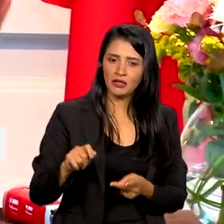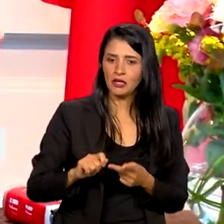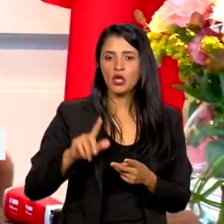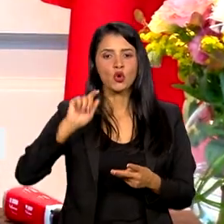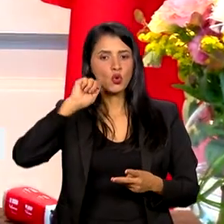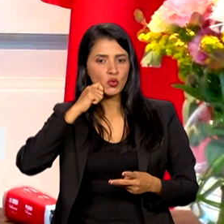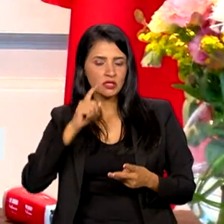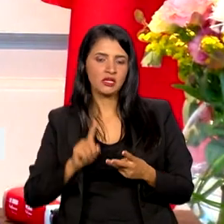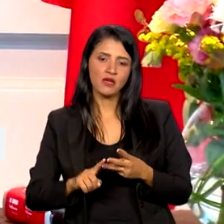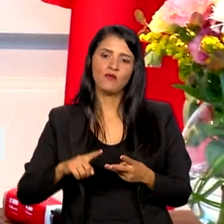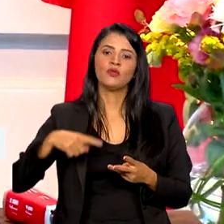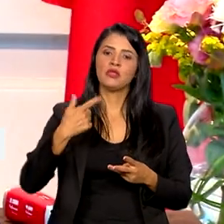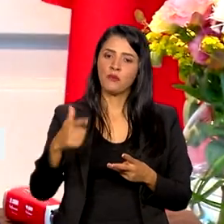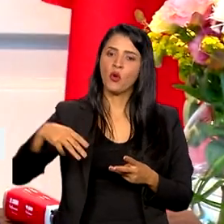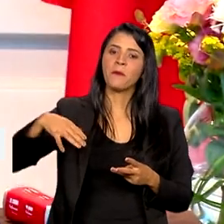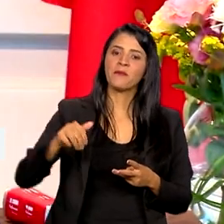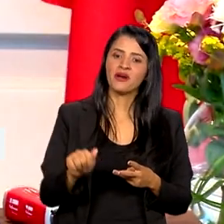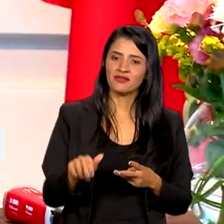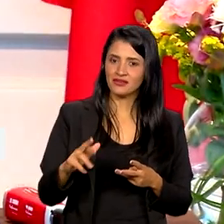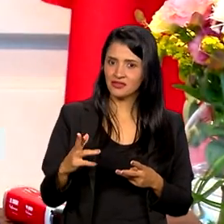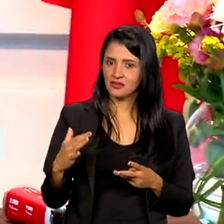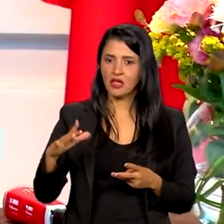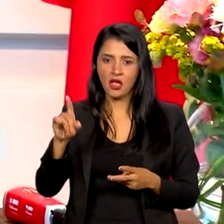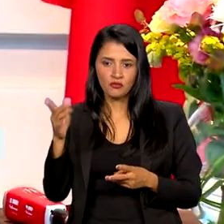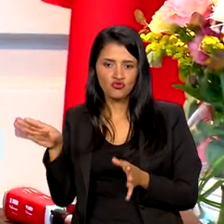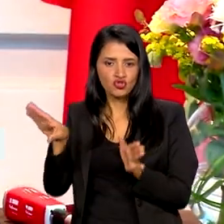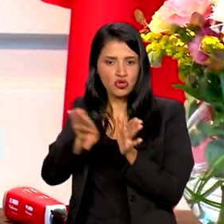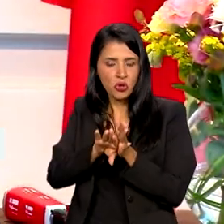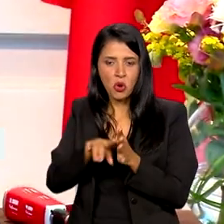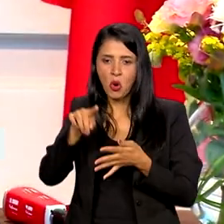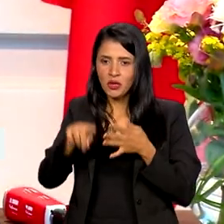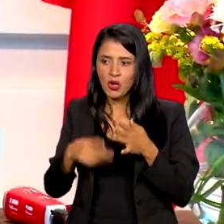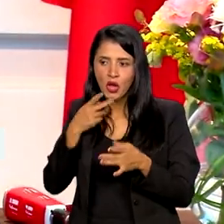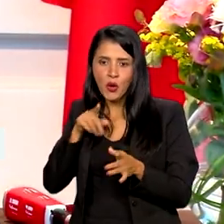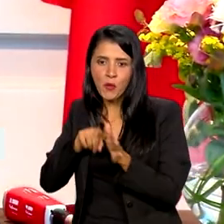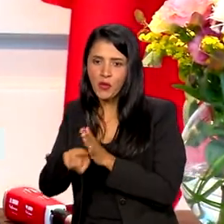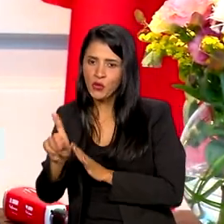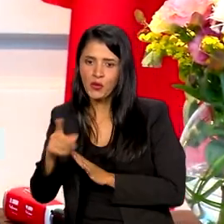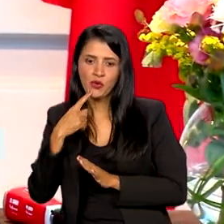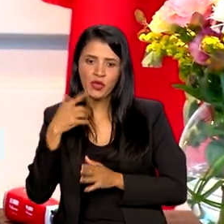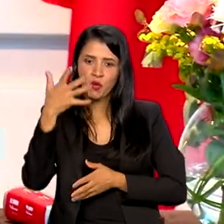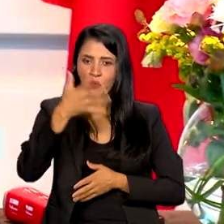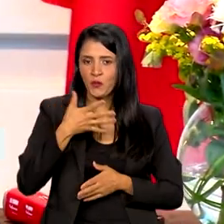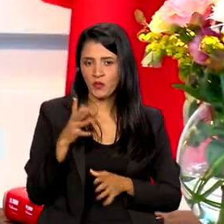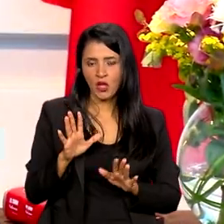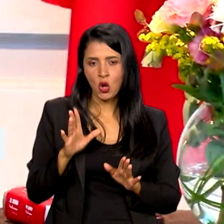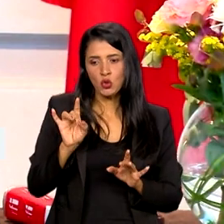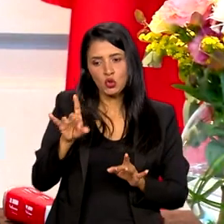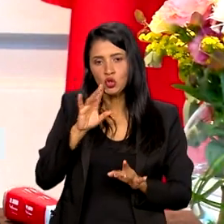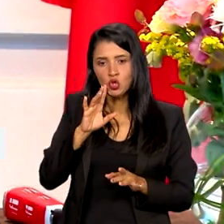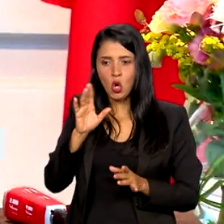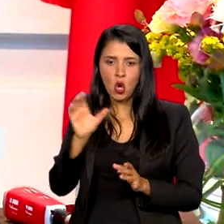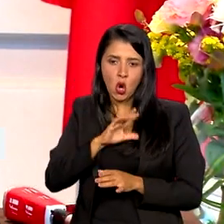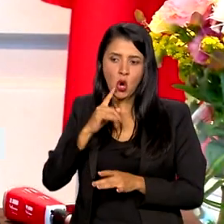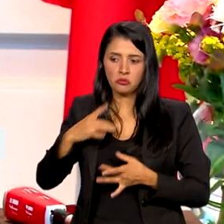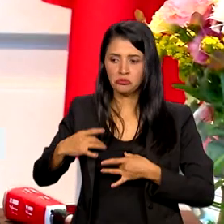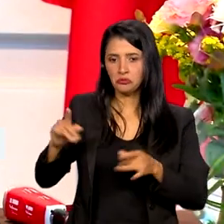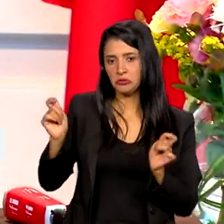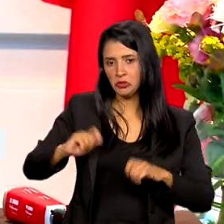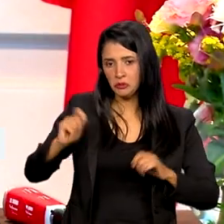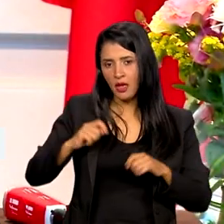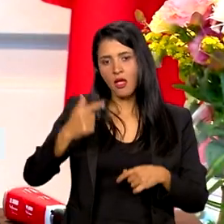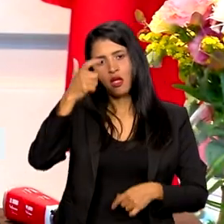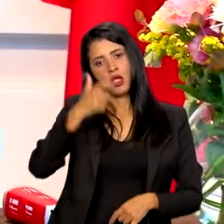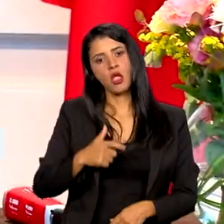depois o Marcelo Freixo também chegou e tal. Então, assim, eu não fiz um posicionamento às perguntas porque eu não participei das falas. Apenas me coloquei à disposição enquanto ministro da